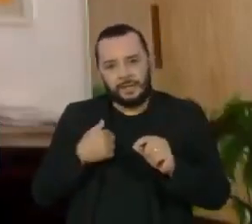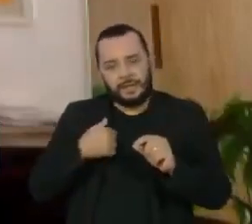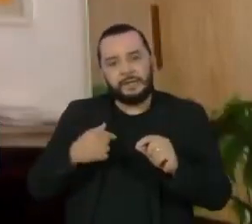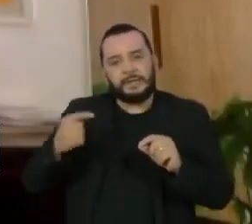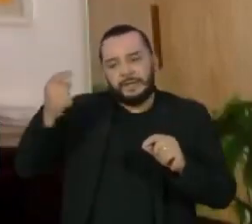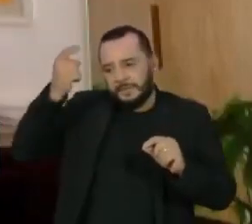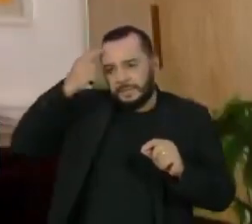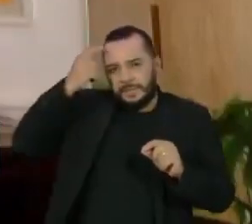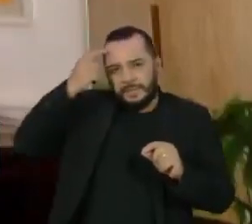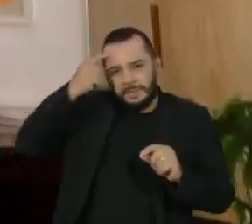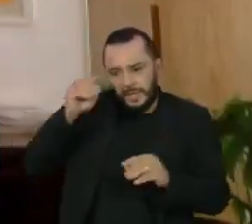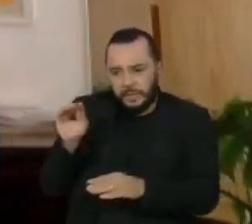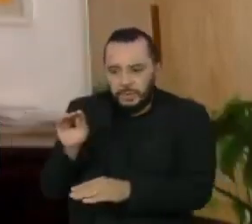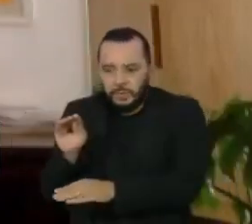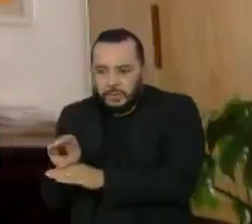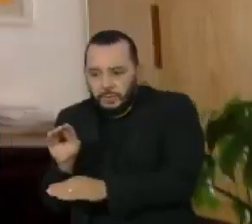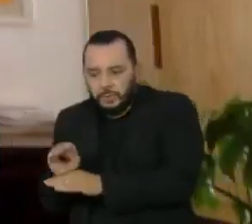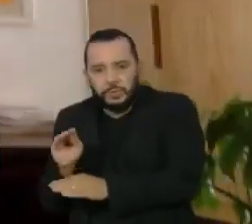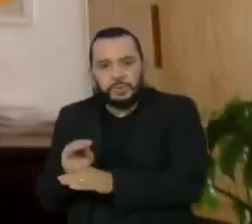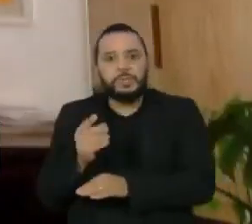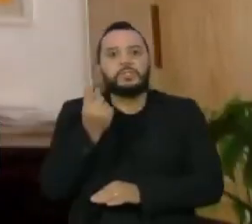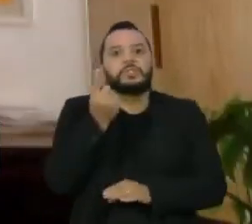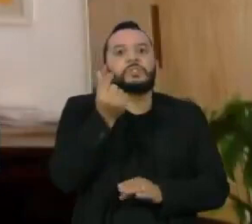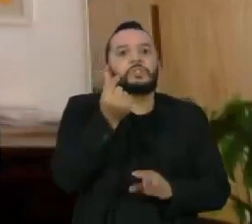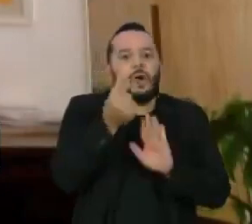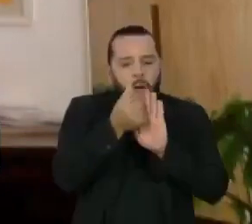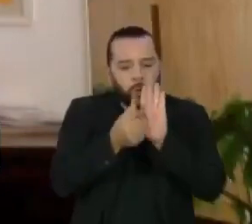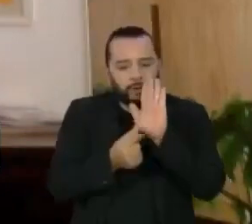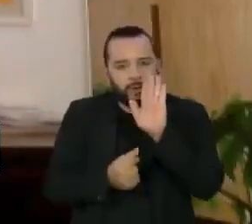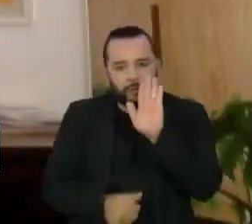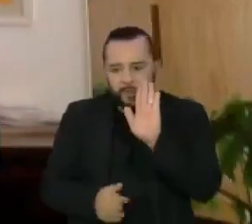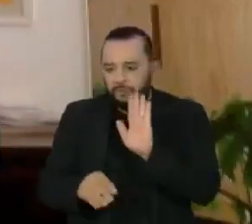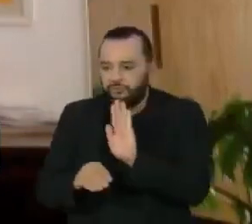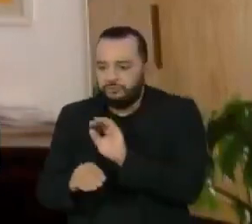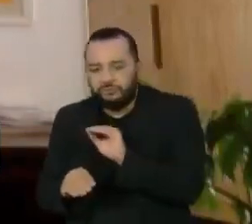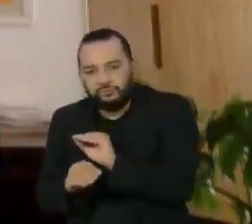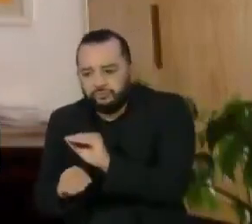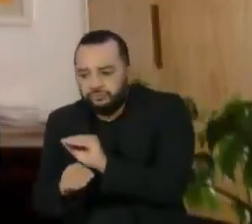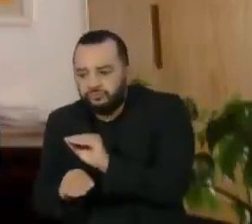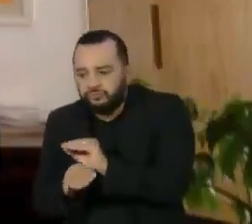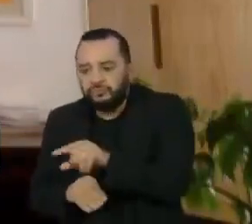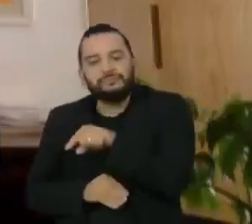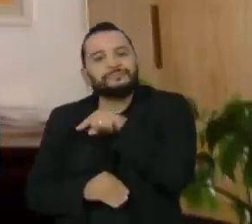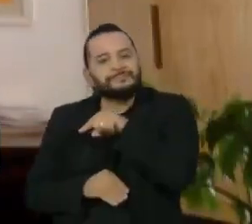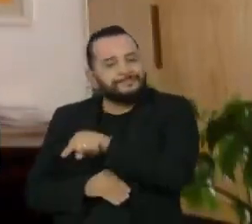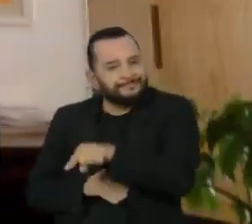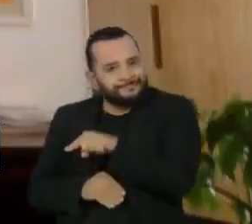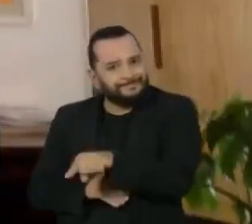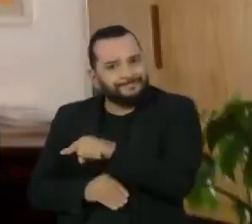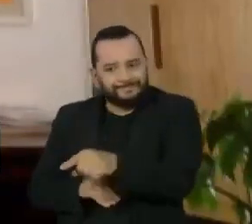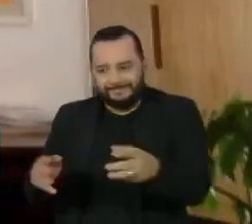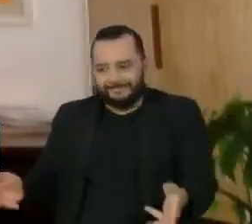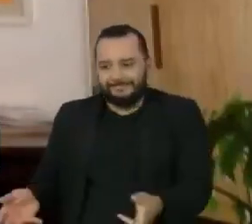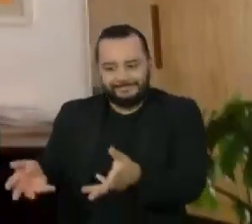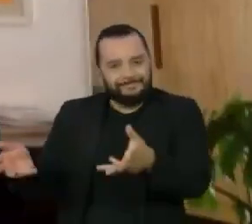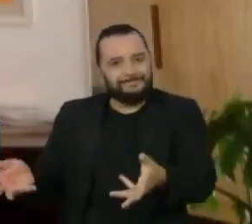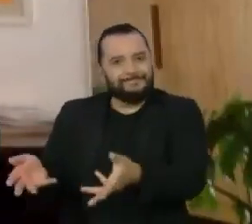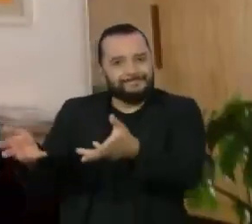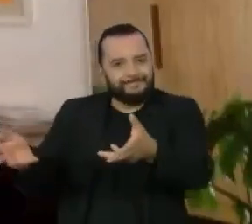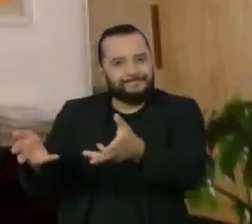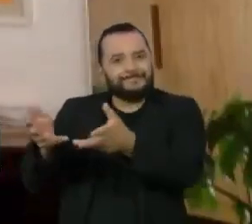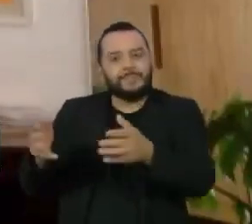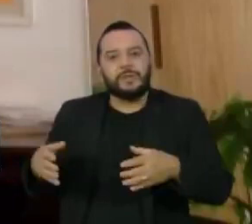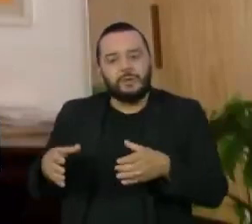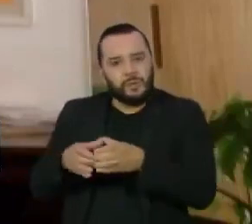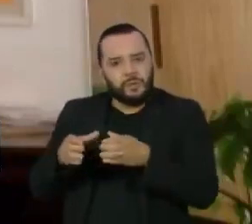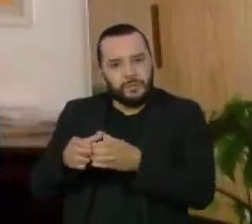gente possa endereçar orçamento para construir e para efetivar a rede